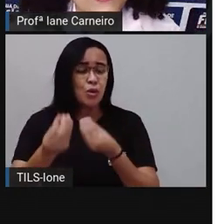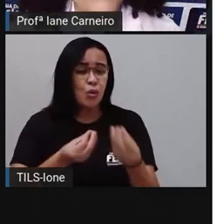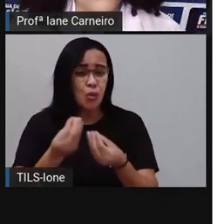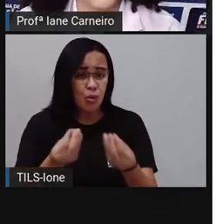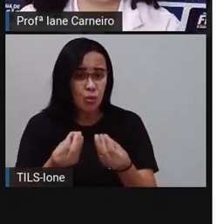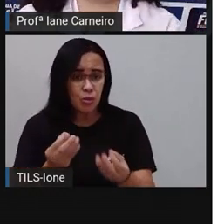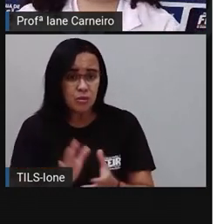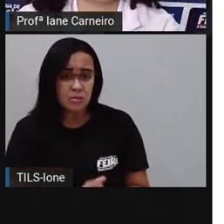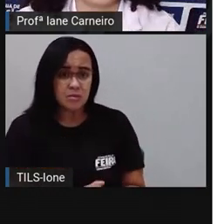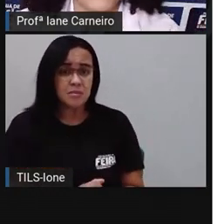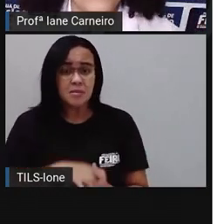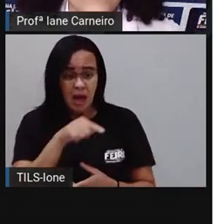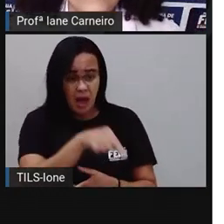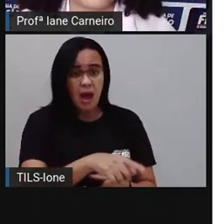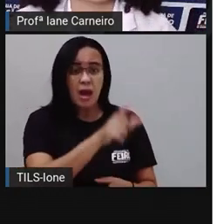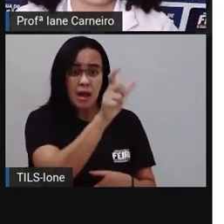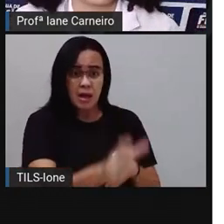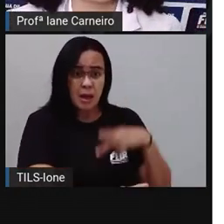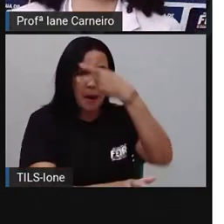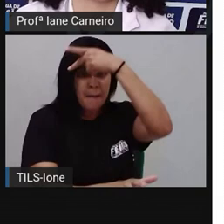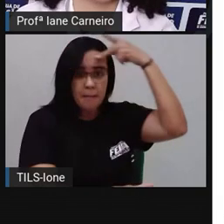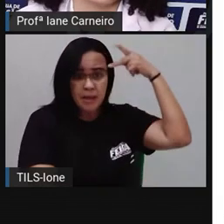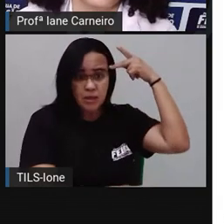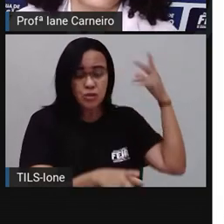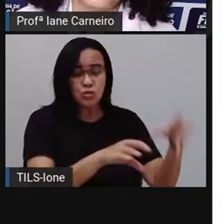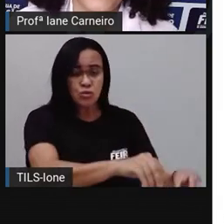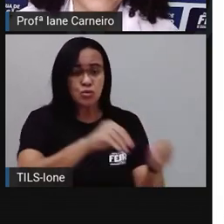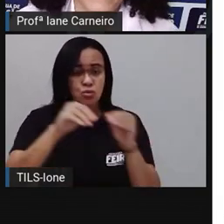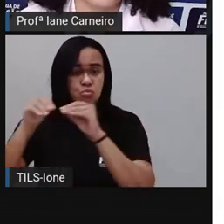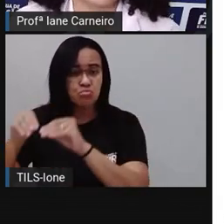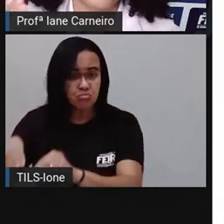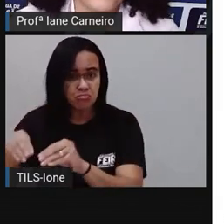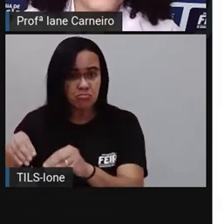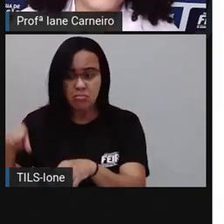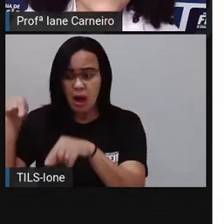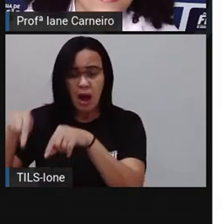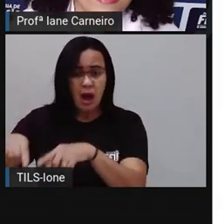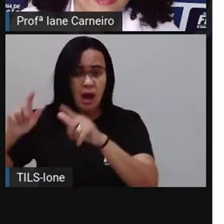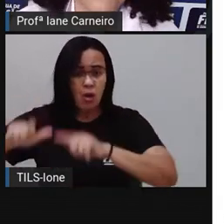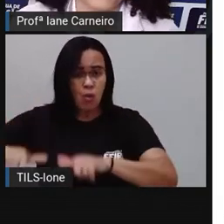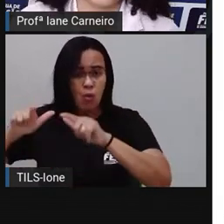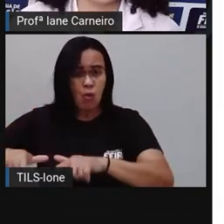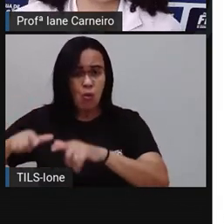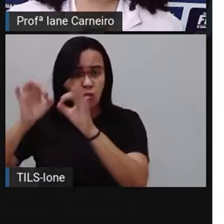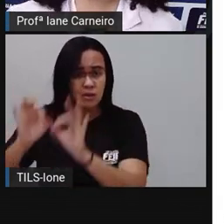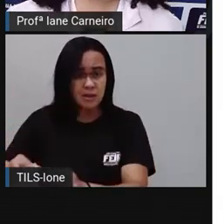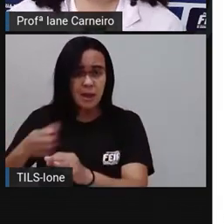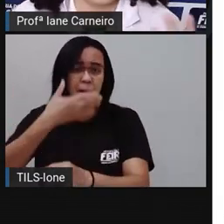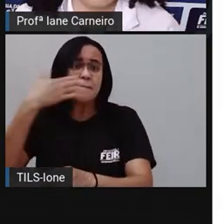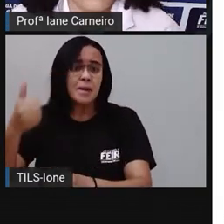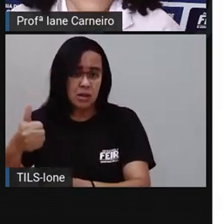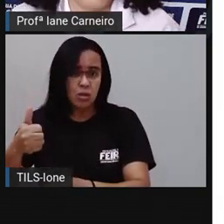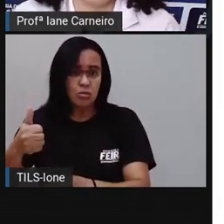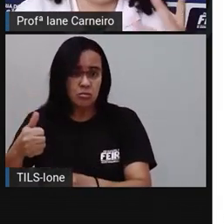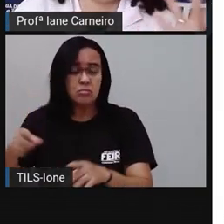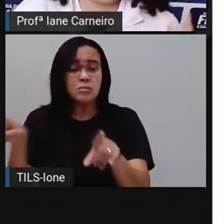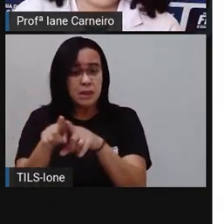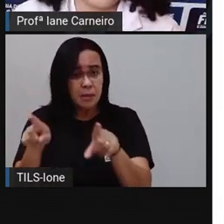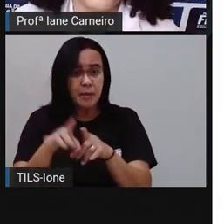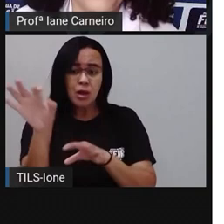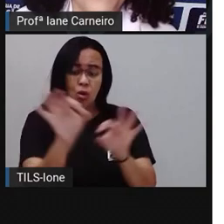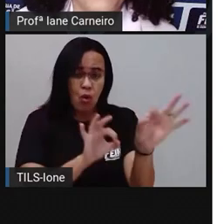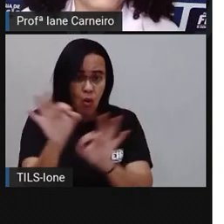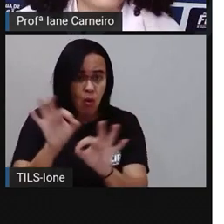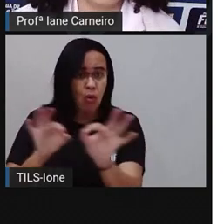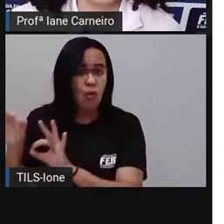deixem, né? De ocupar o espaço das calçadas, para que os pedestres possam transitar, tá bom? A gente gosta